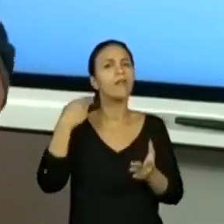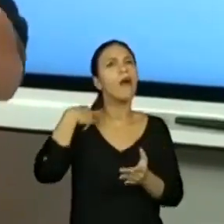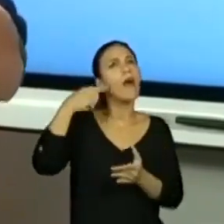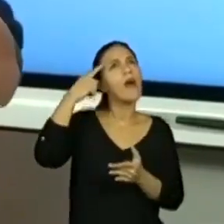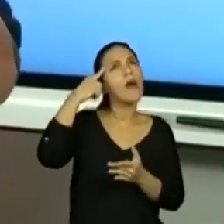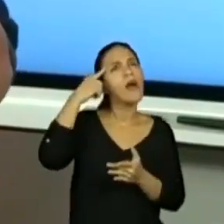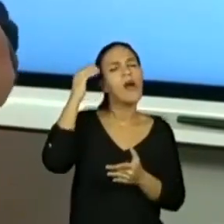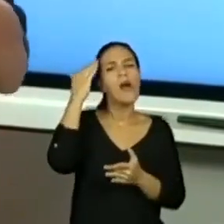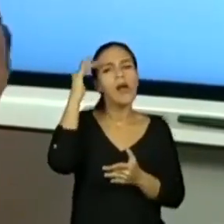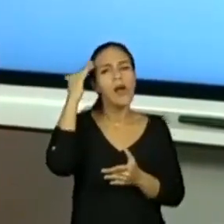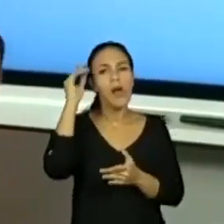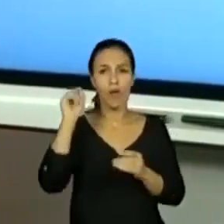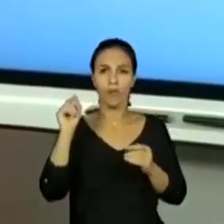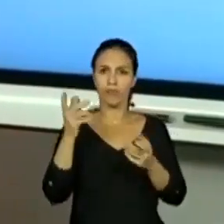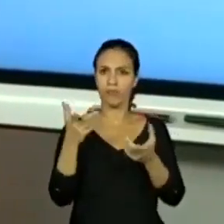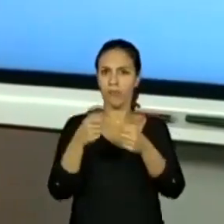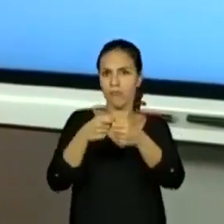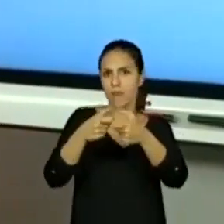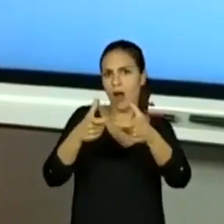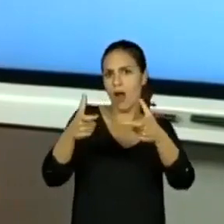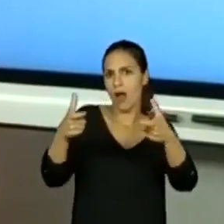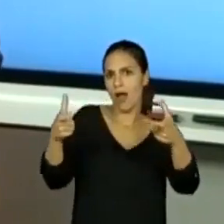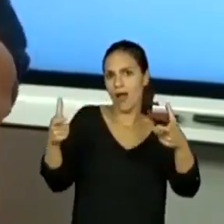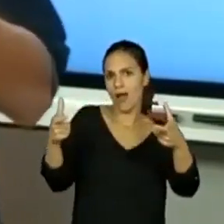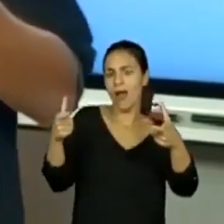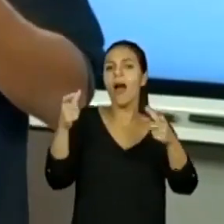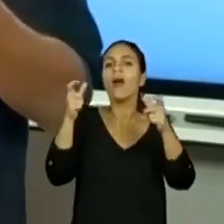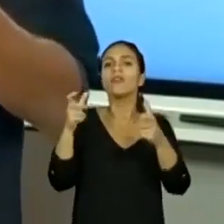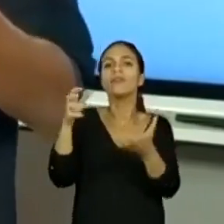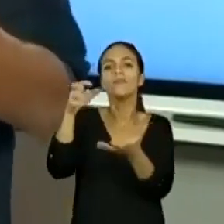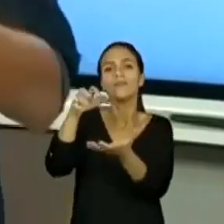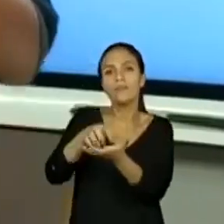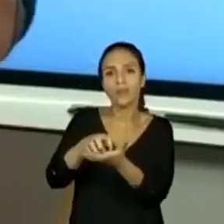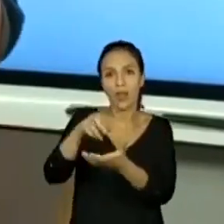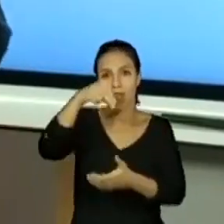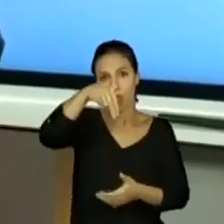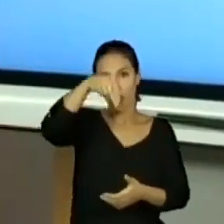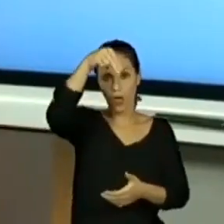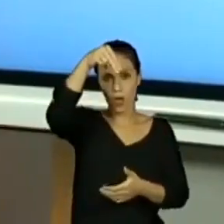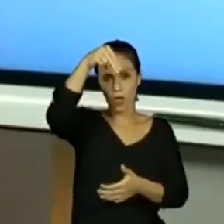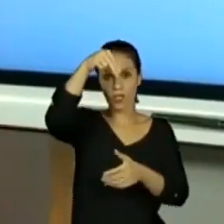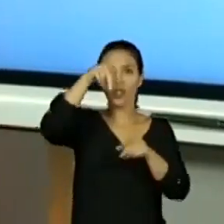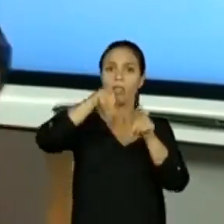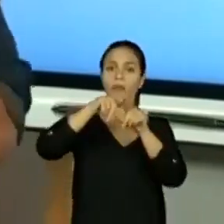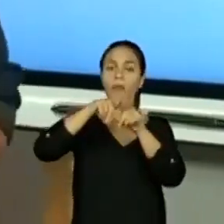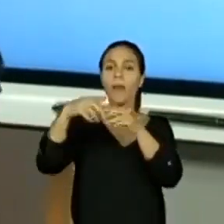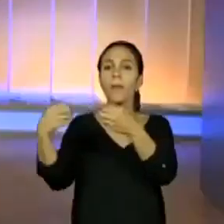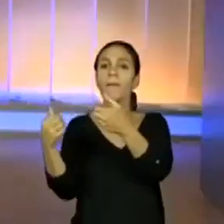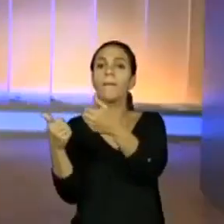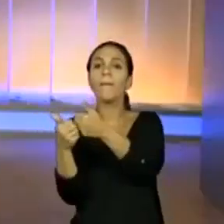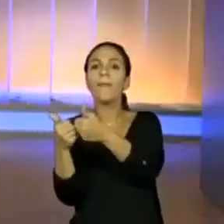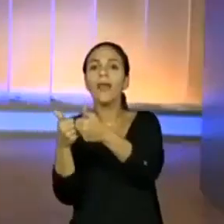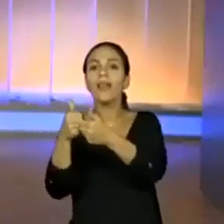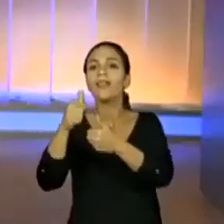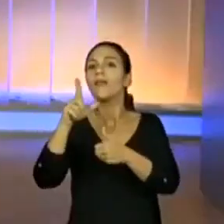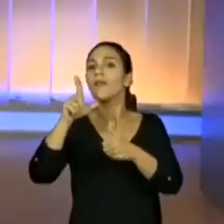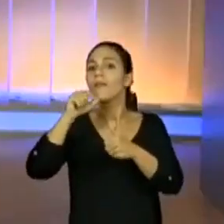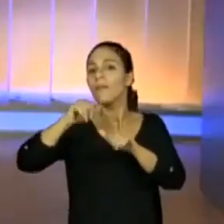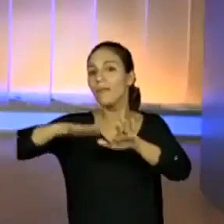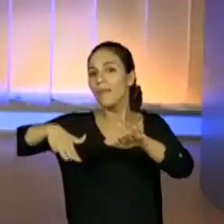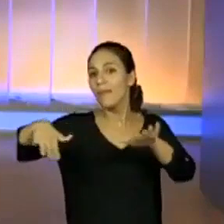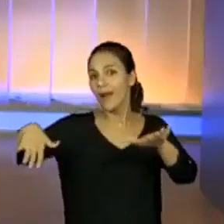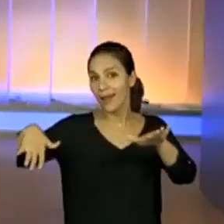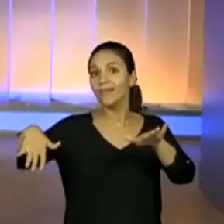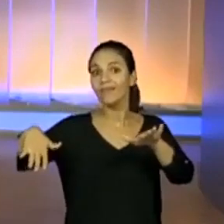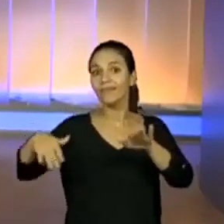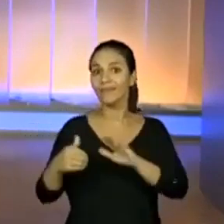sobretudo, localizados na sua grande maioria, tanto na região norte quanto no litoral. E aí, eu discuti